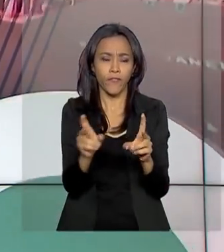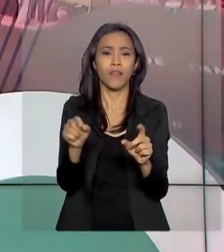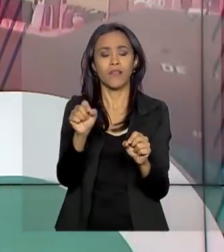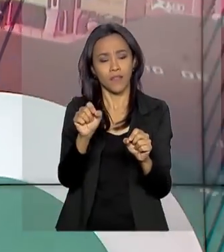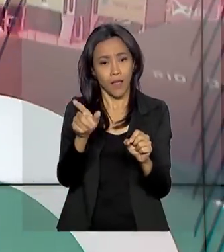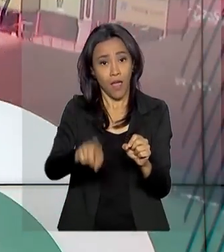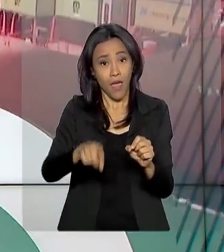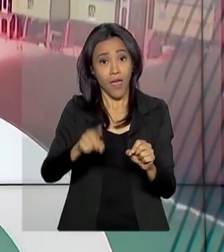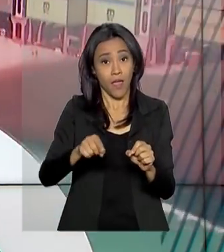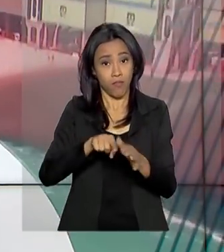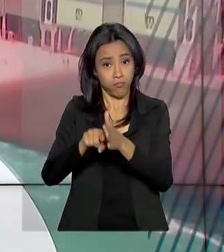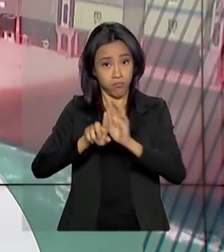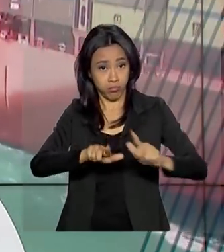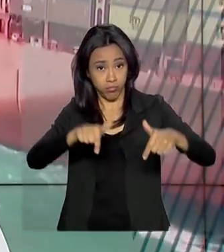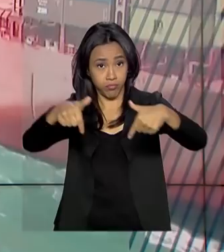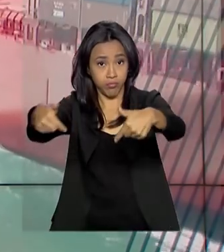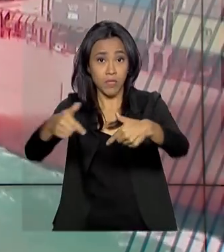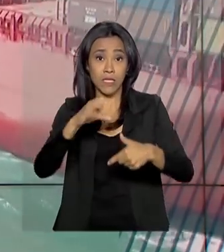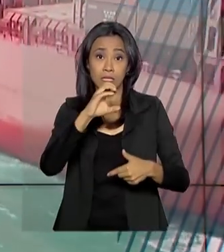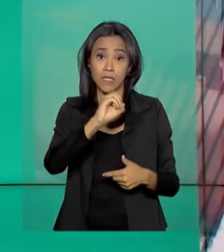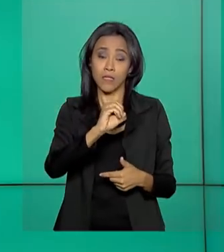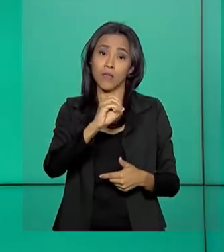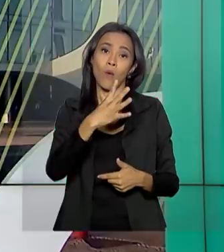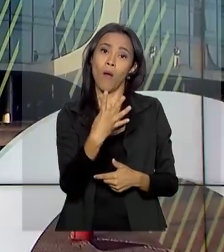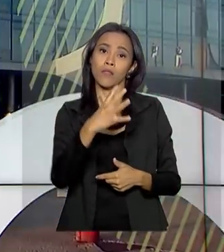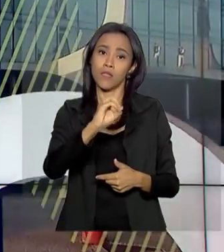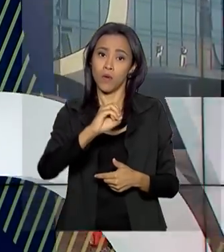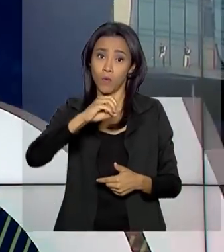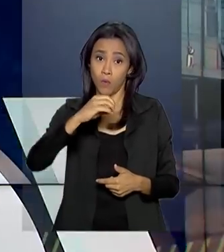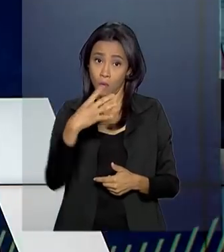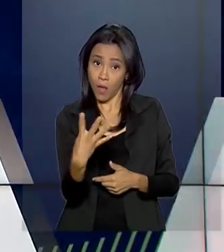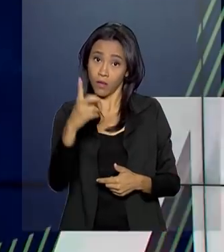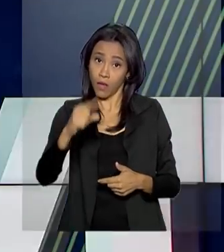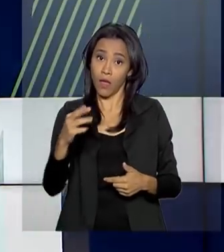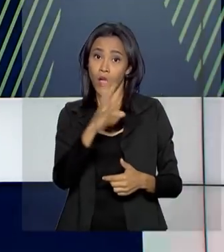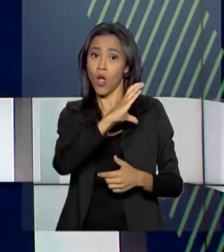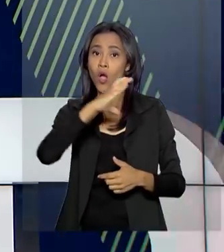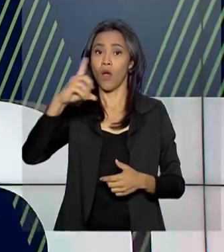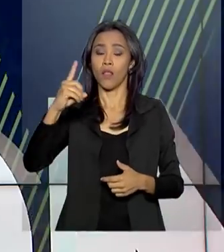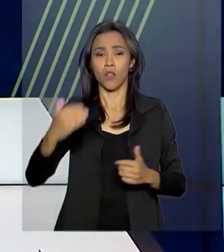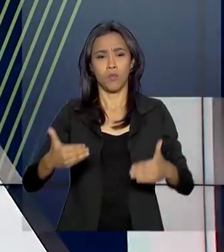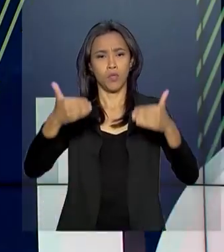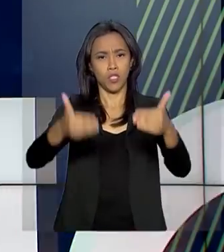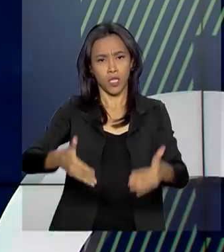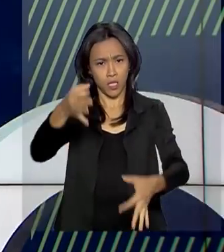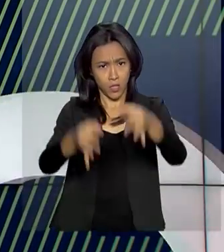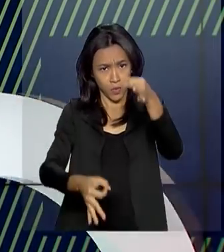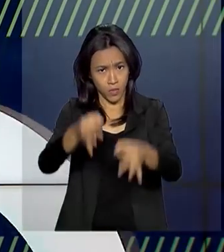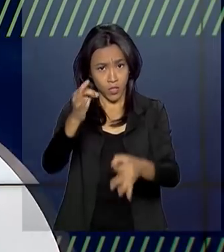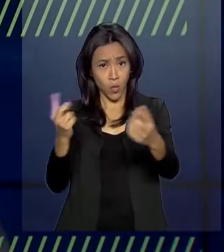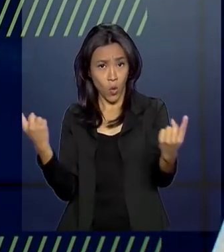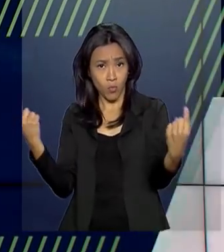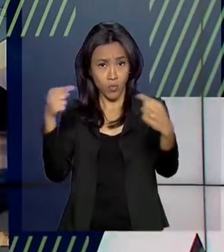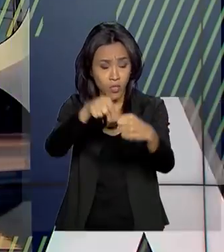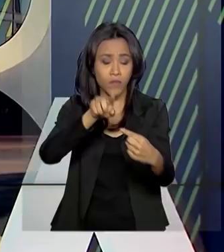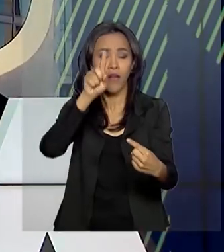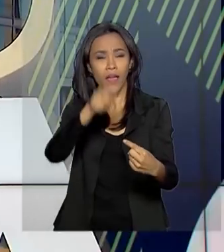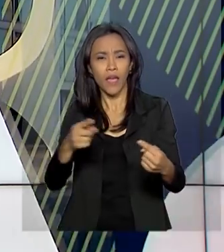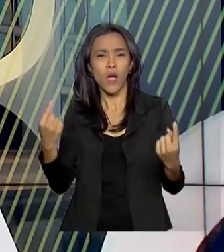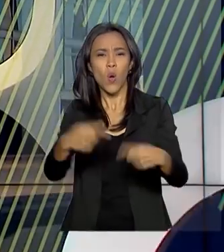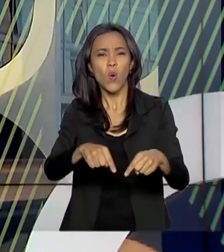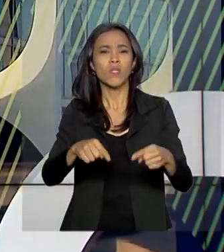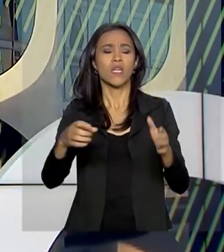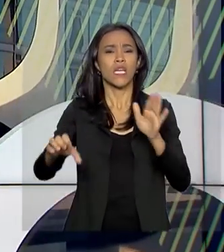404, coordenada pelo Ministério da Justiça e Segurança Pública. O objetivo é combater crimes envolvendo sites